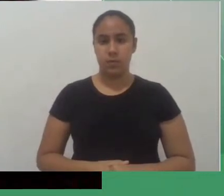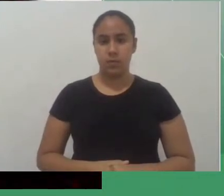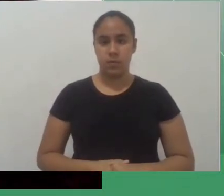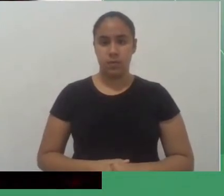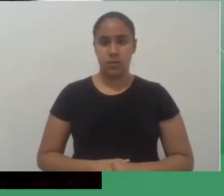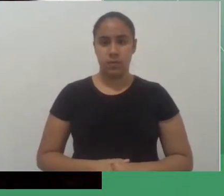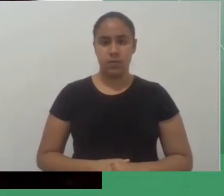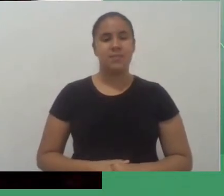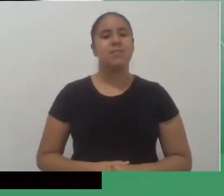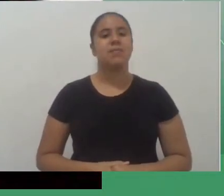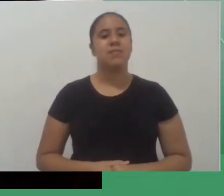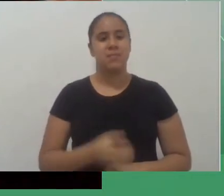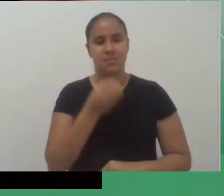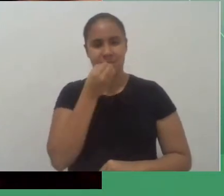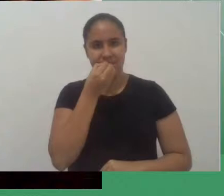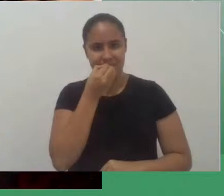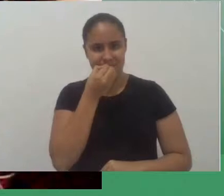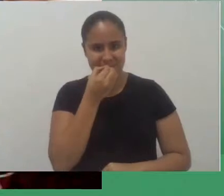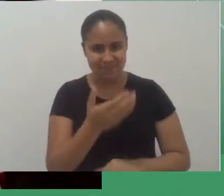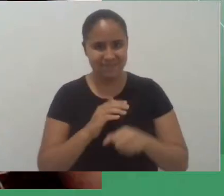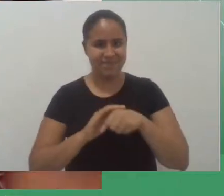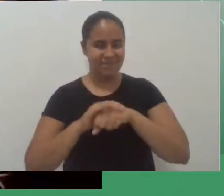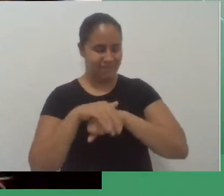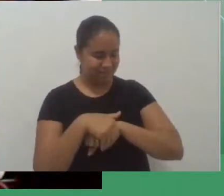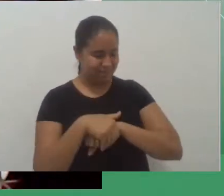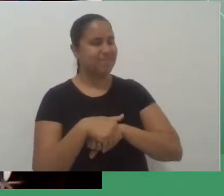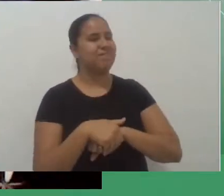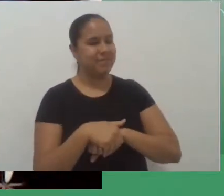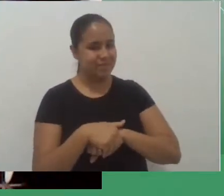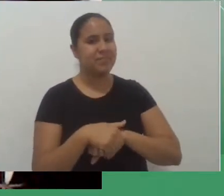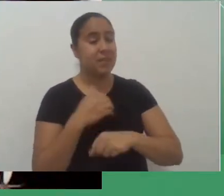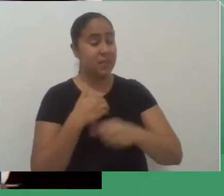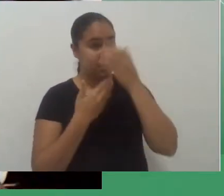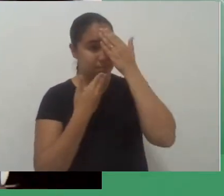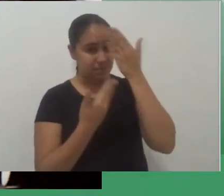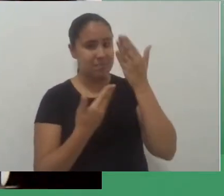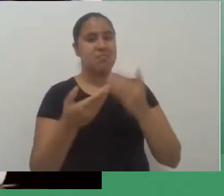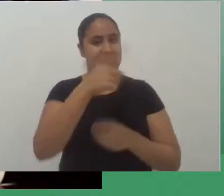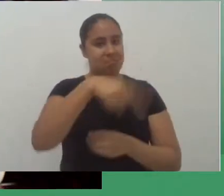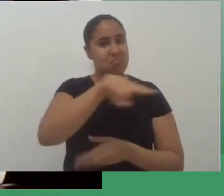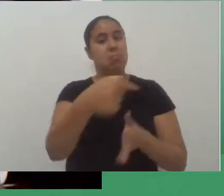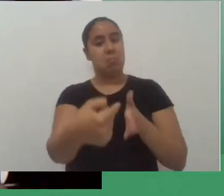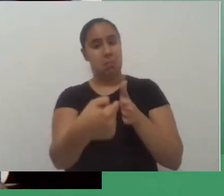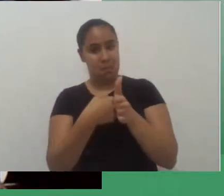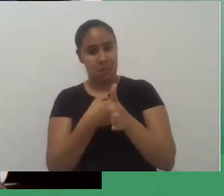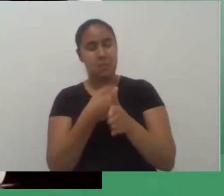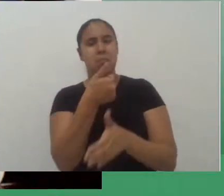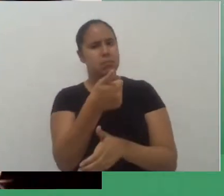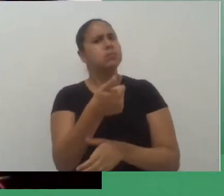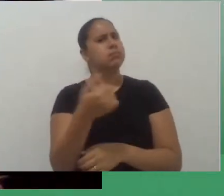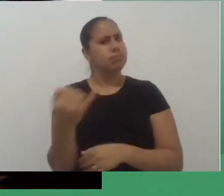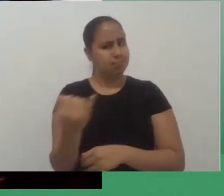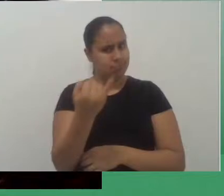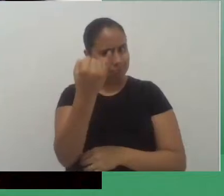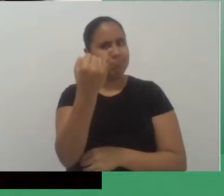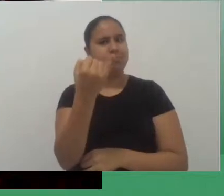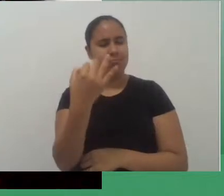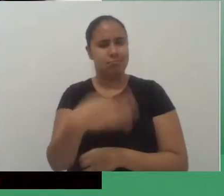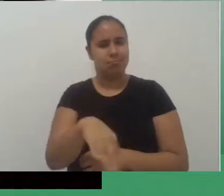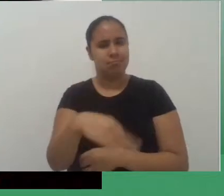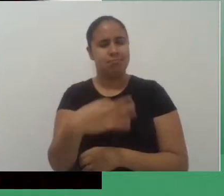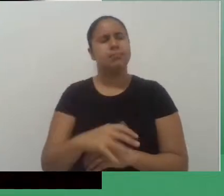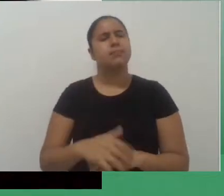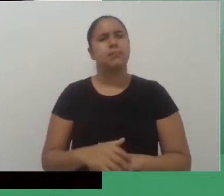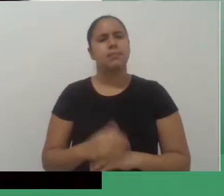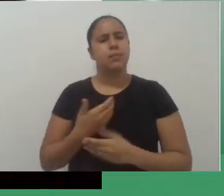boa noite eu agradeço a pergunta né bem pertinente e me trouxe uma